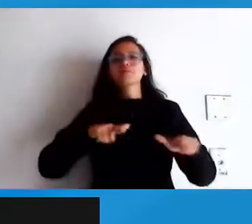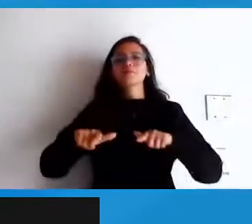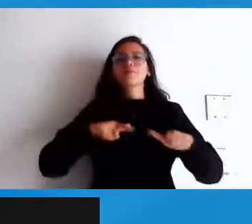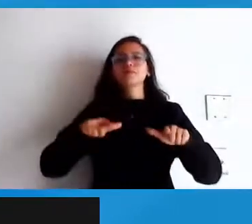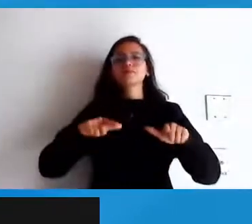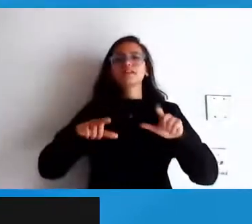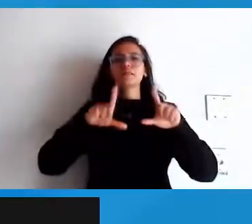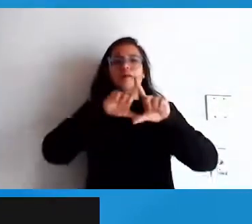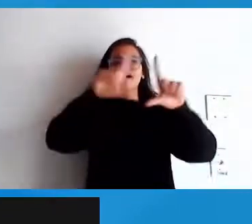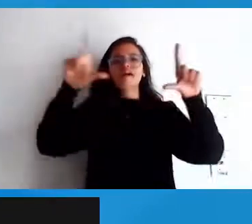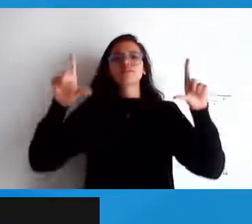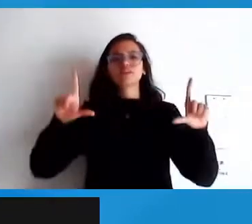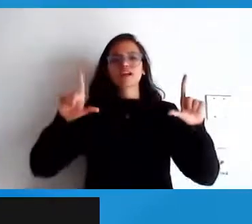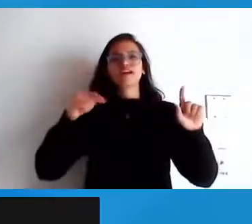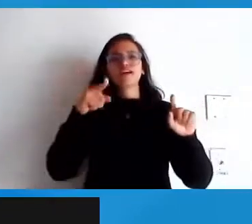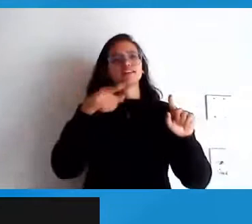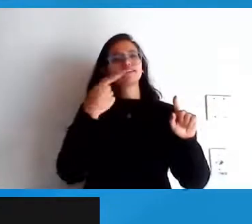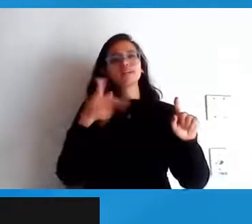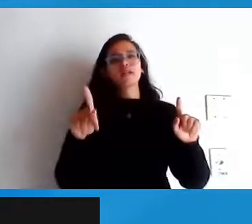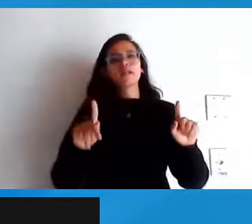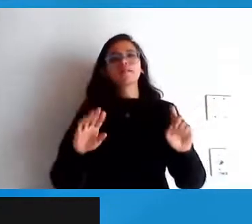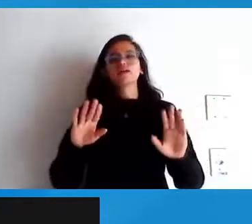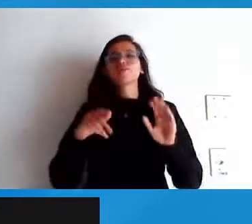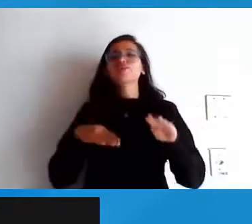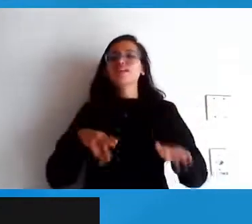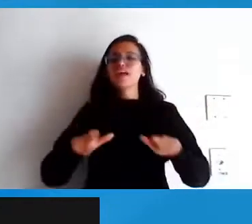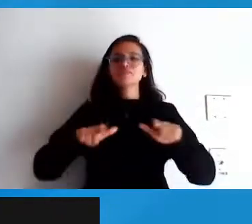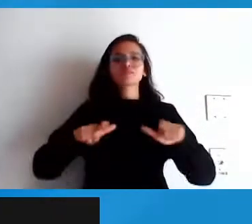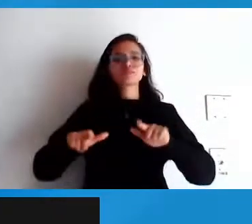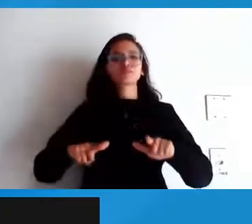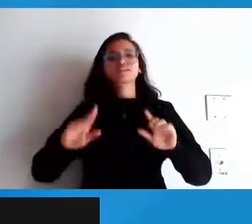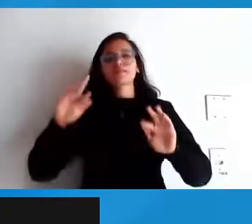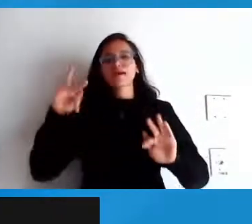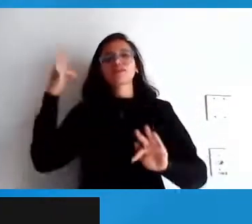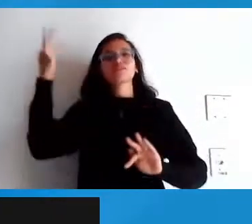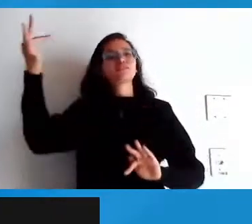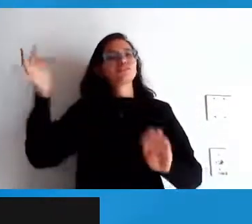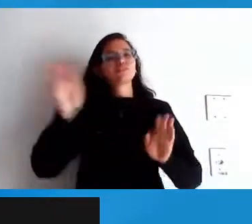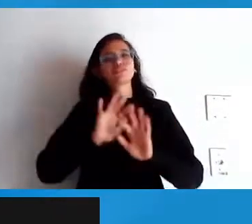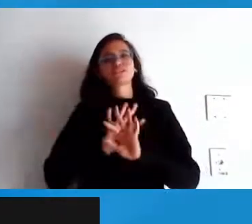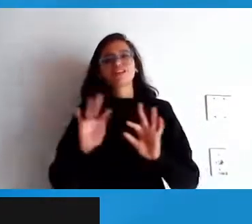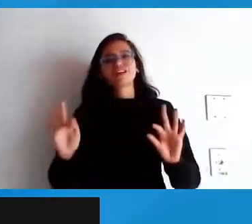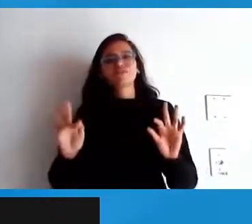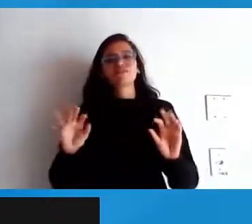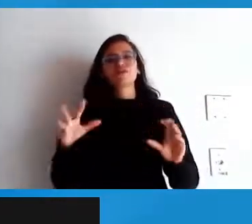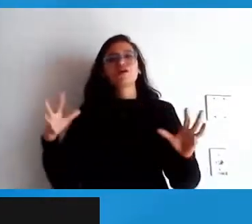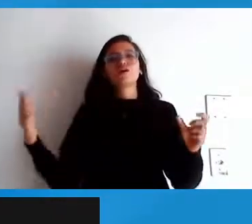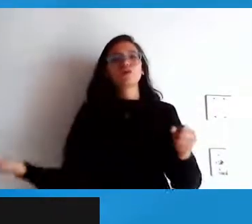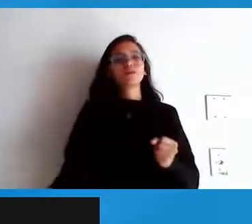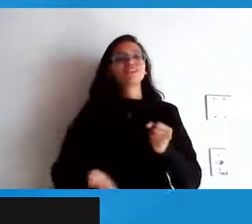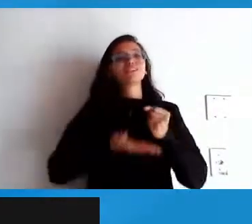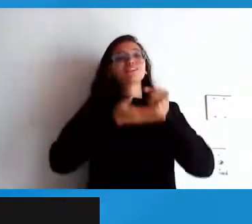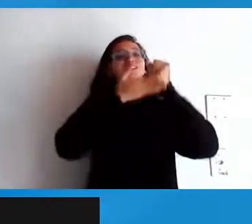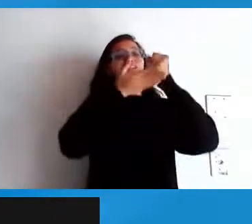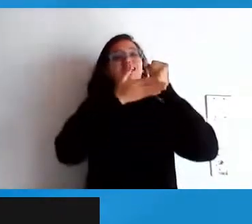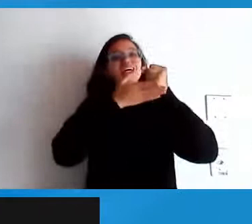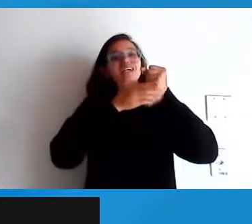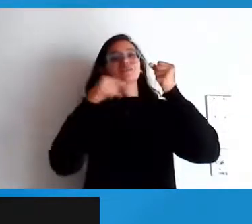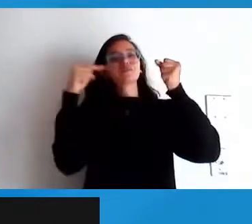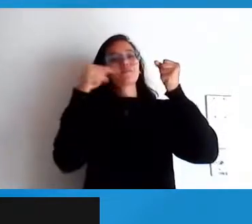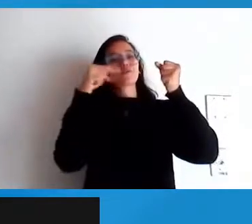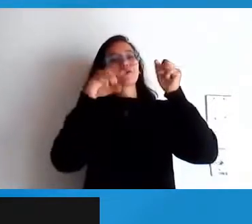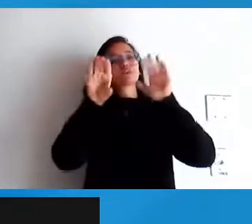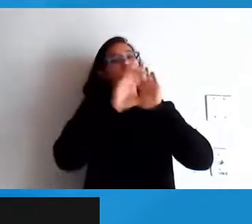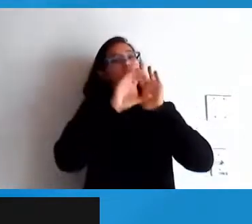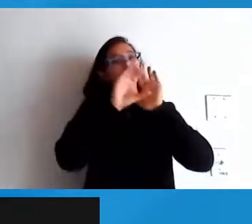o pessoal toma tempo e tudo mais é uma outra uma outra forma de você agregar aquele material que já existe que quer uma